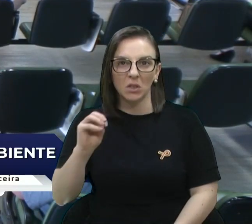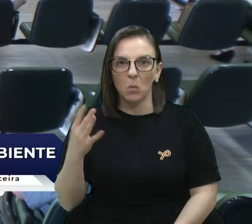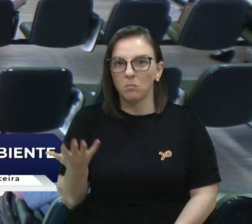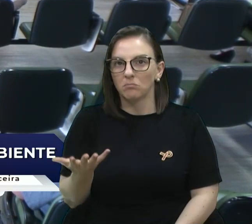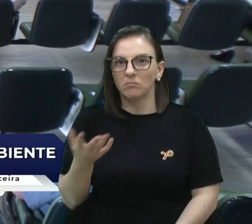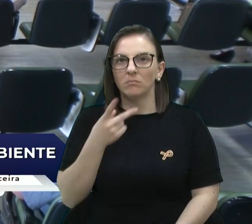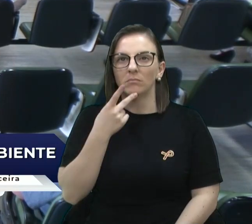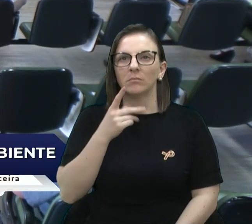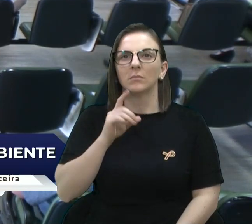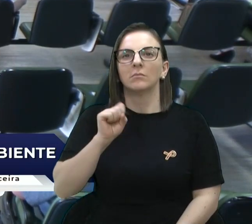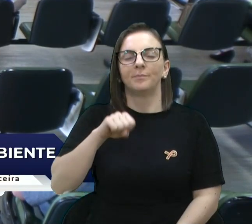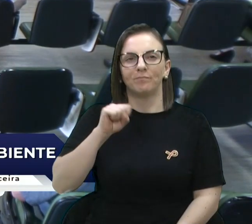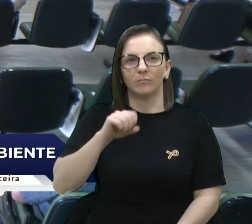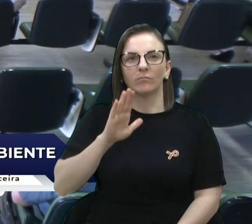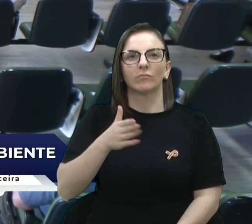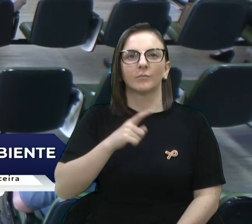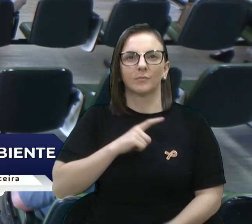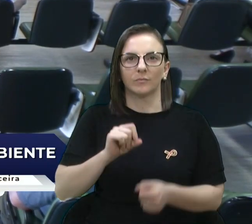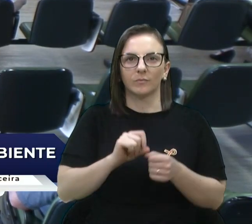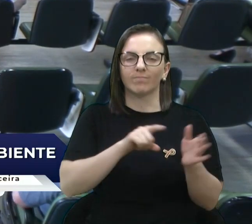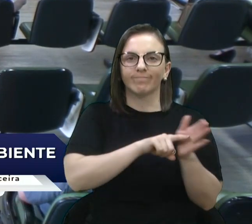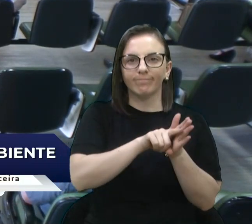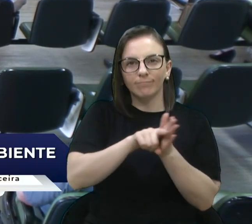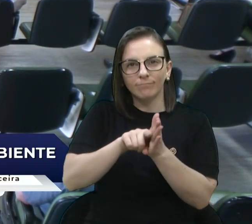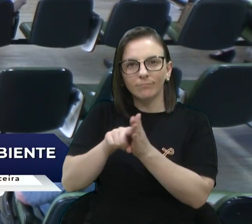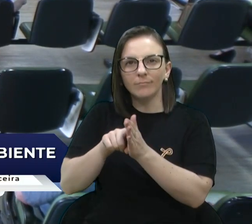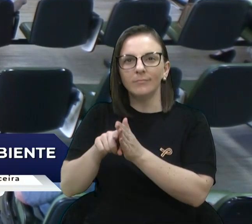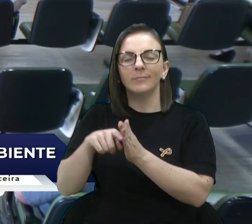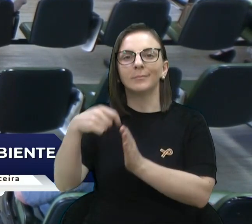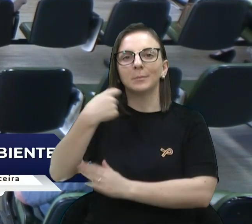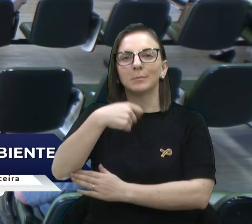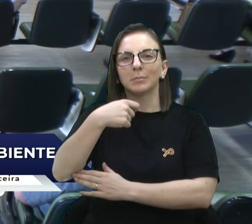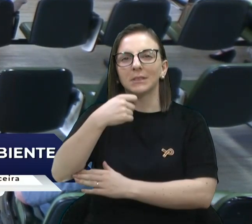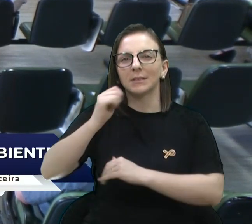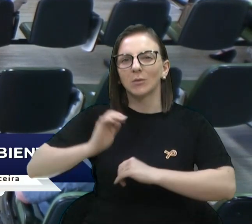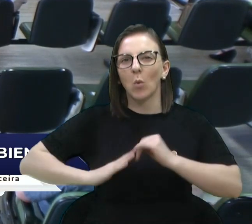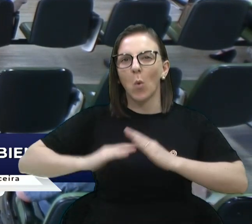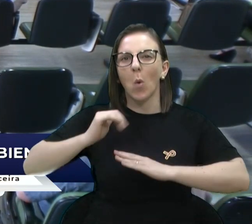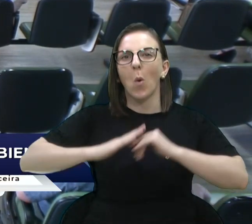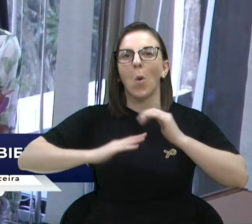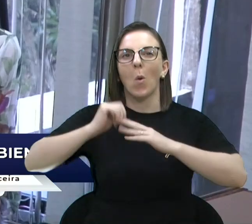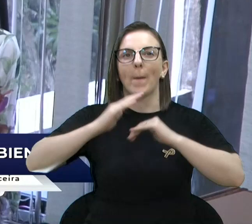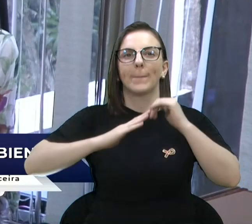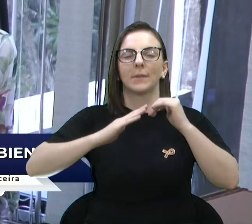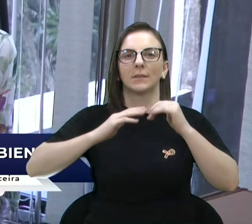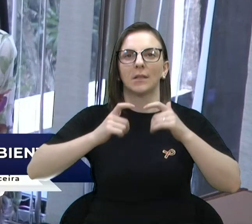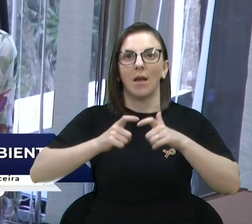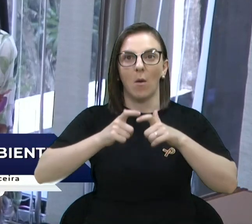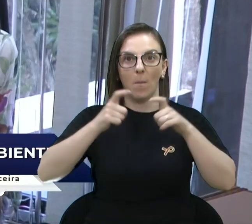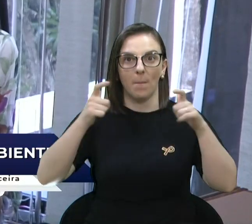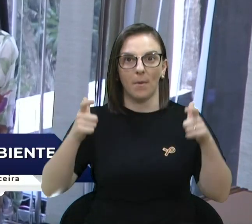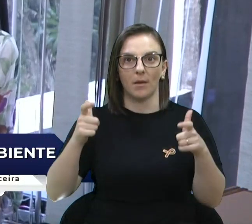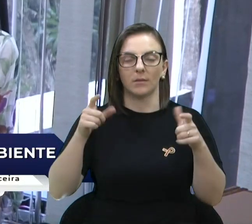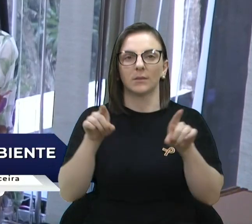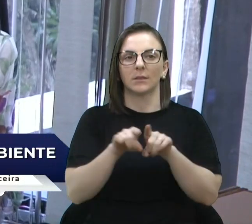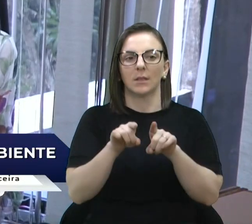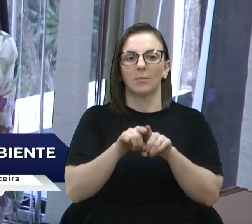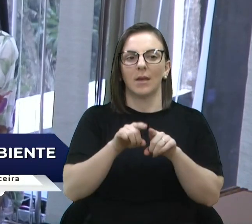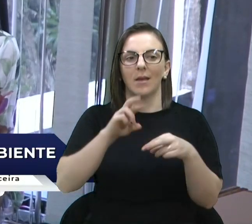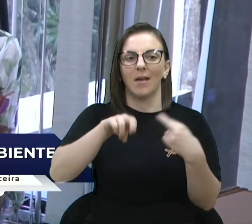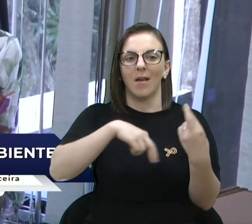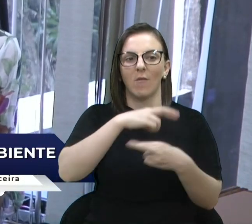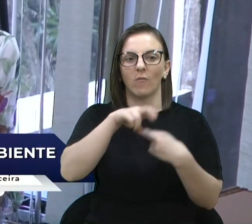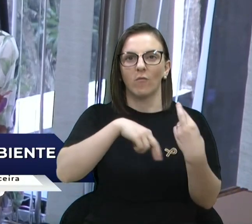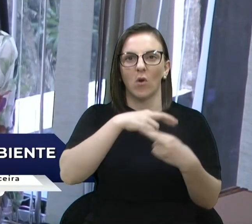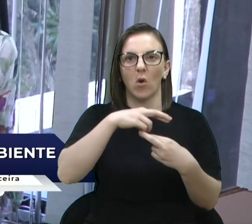encaminhados, já realizamos um levantamento da necessidade de obras tanto de ampliação quanto reforma nas